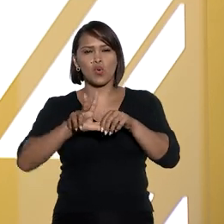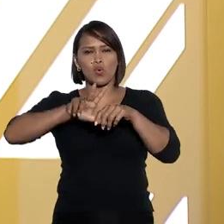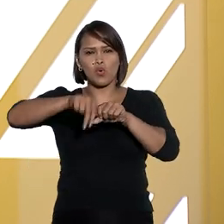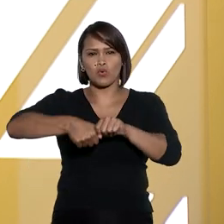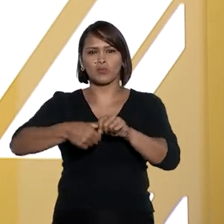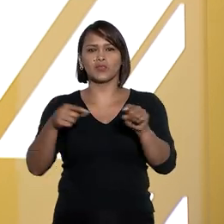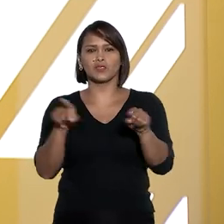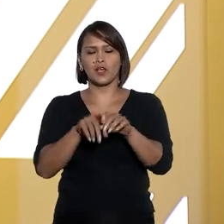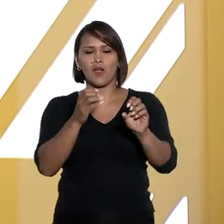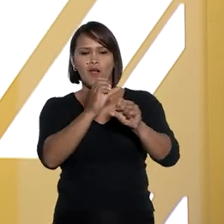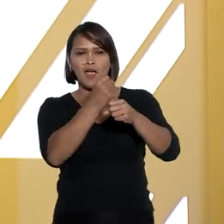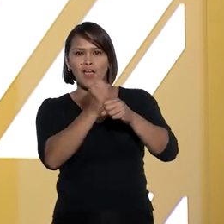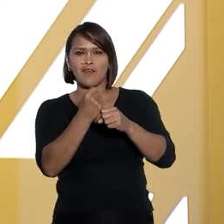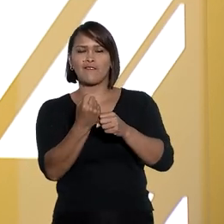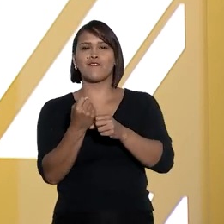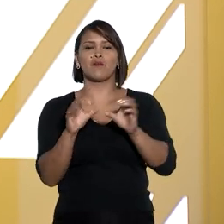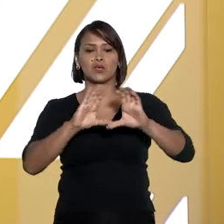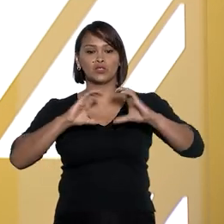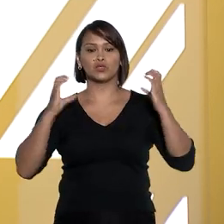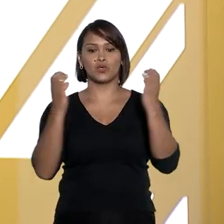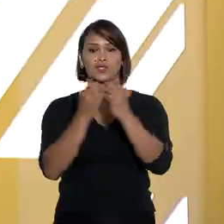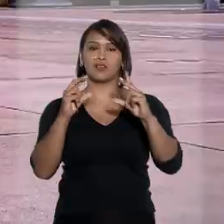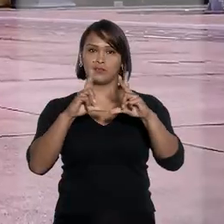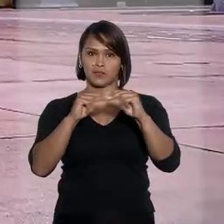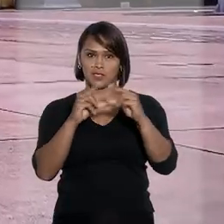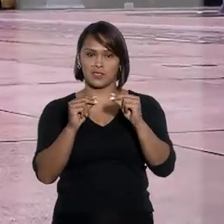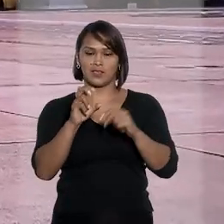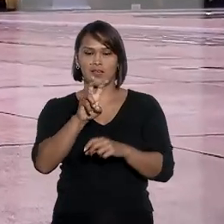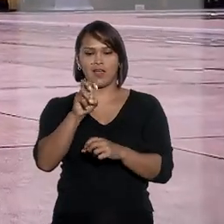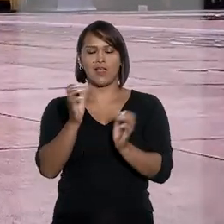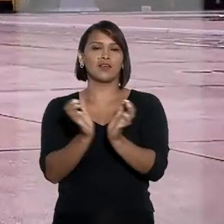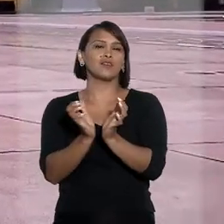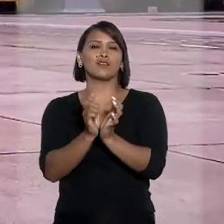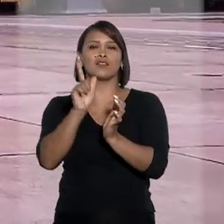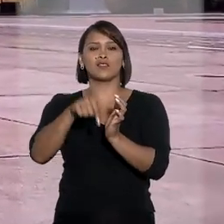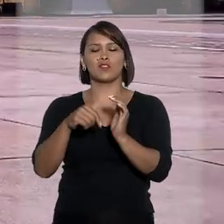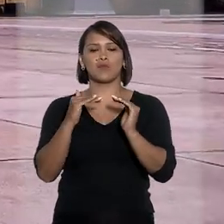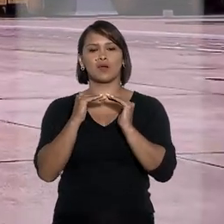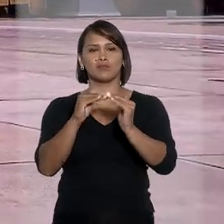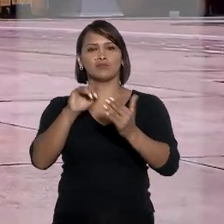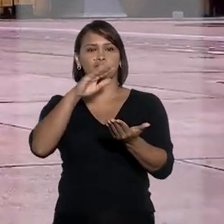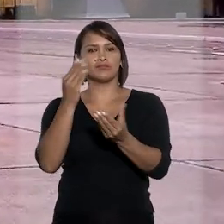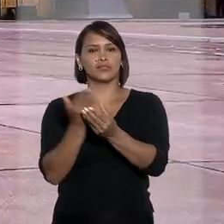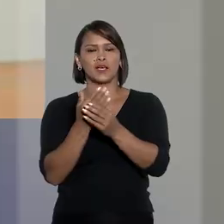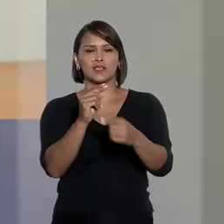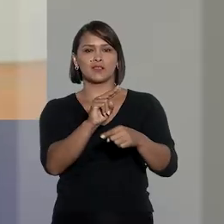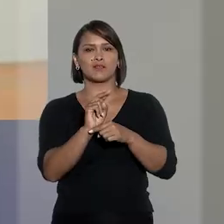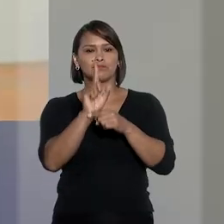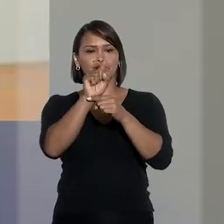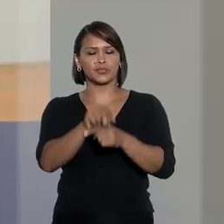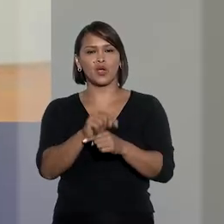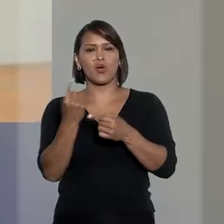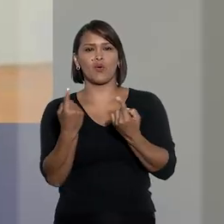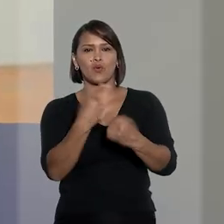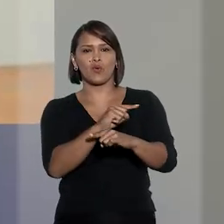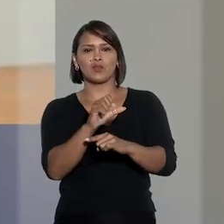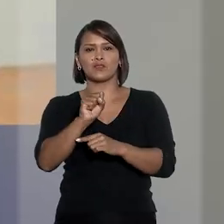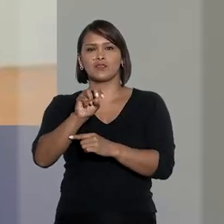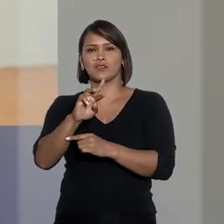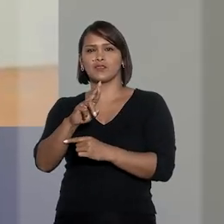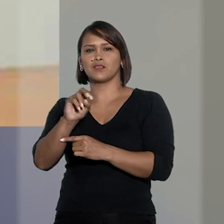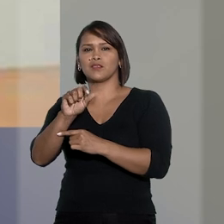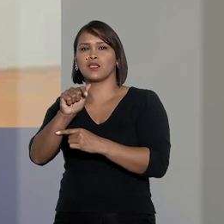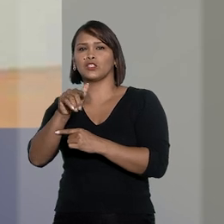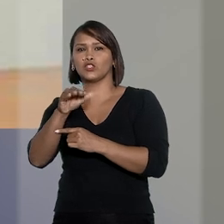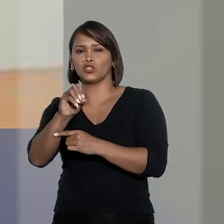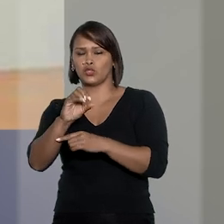corrupção na reforma do estádio Mané Garrincha. A quinta turma do STJ manteve a ação penal contra o empresário Sérgio Lúcio